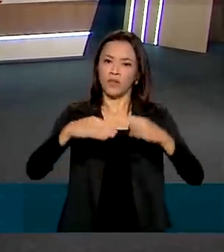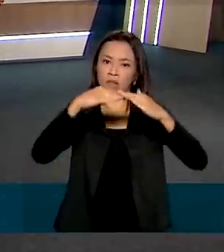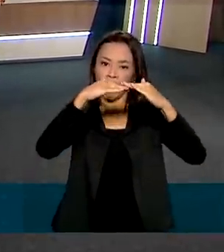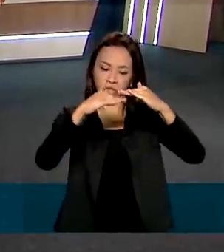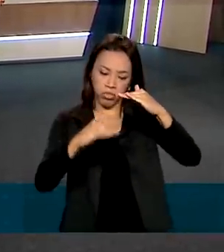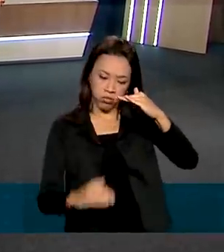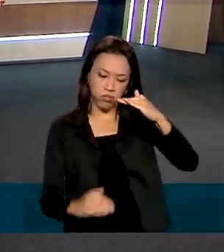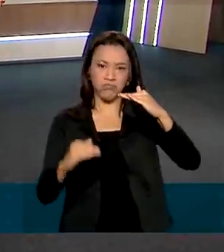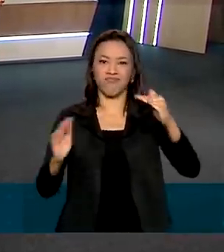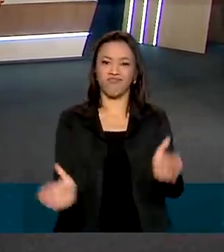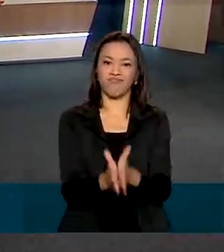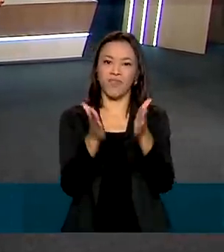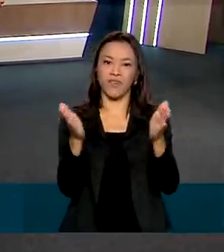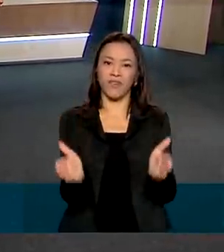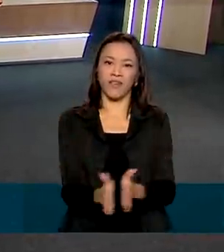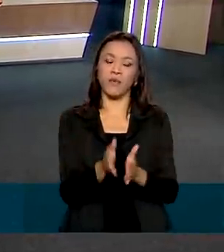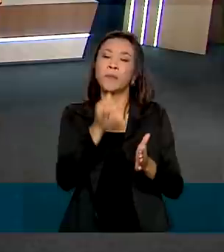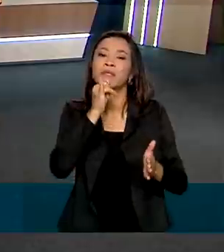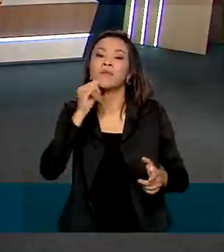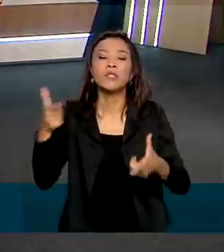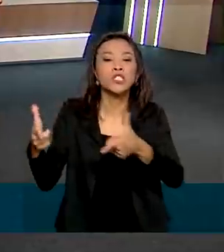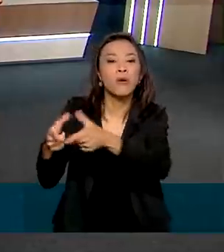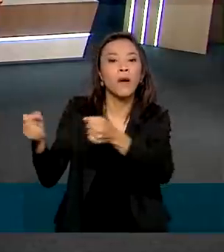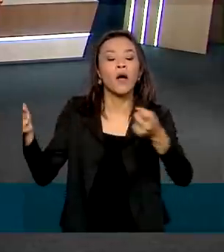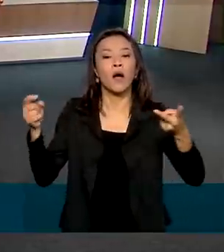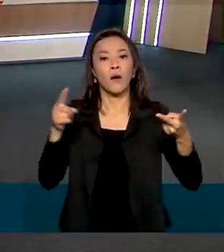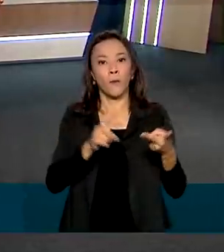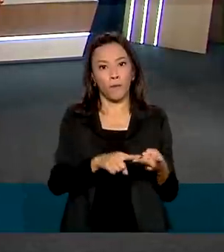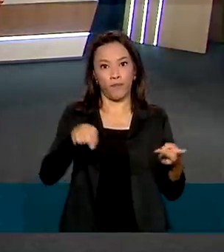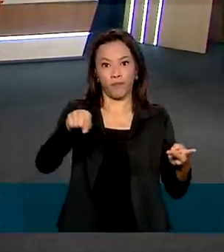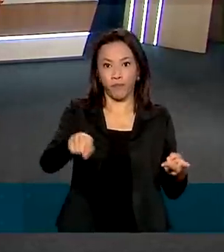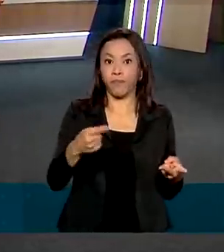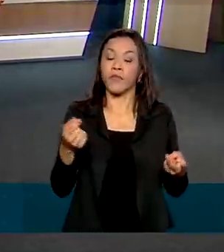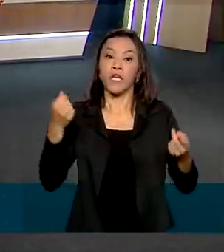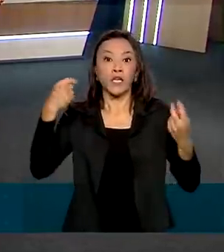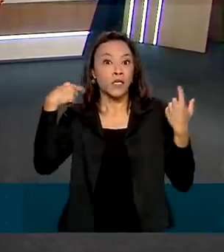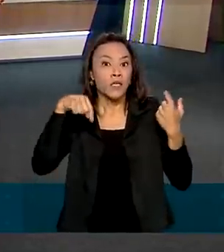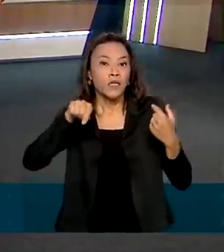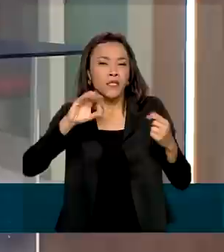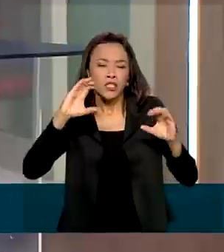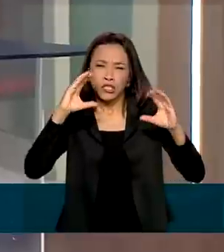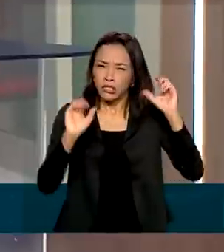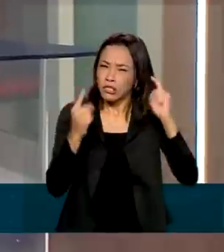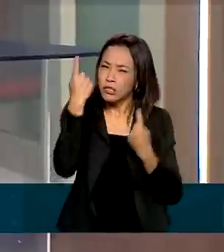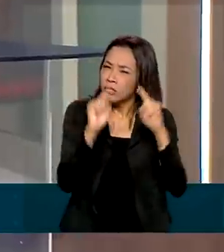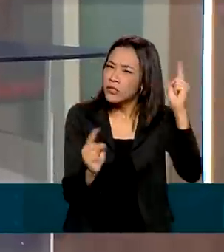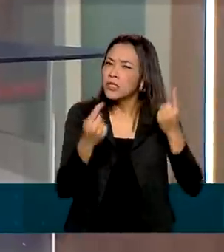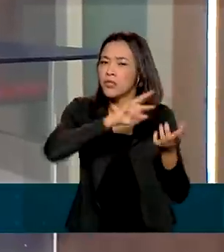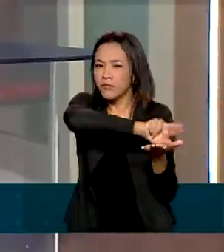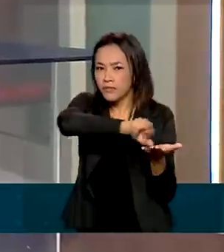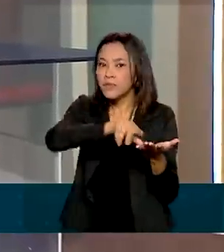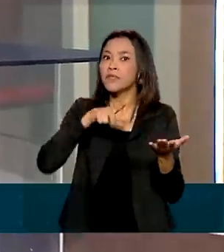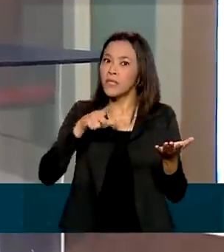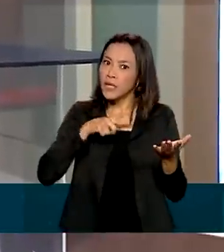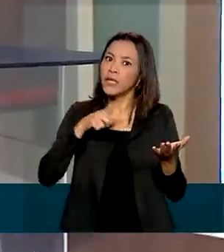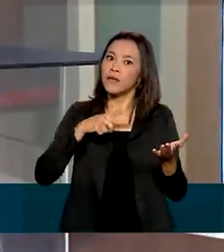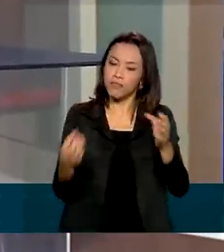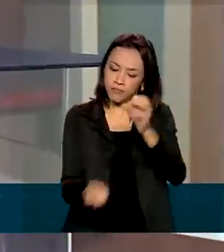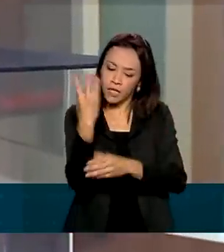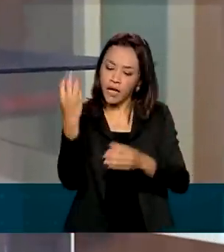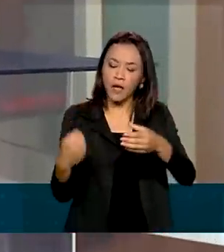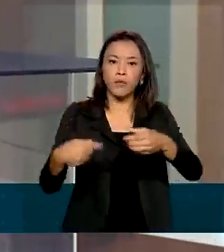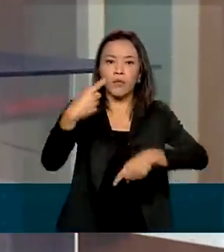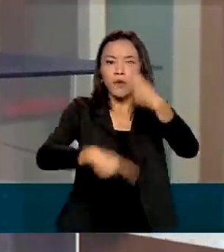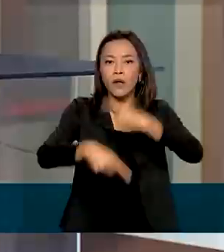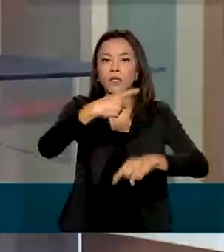pobreza. Países, inclusive, como Japão, Espanha, Chile, têm adotado reforço de política social. É isso que nós